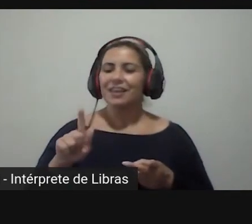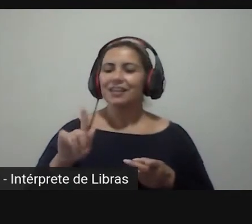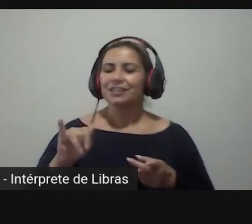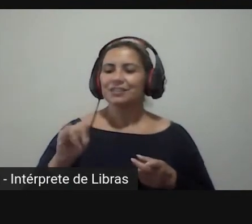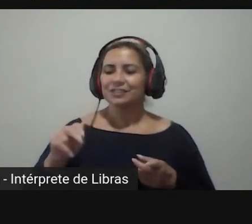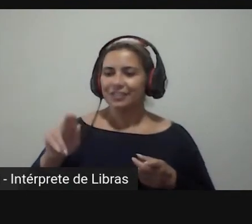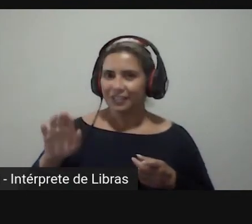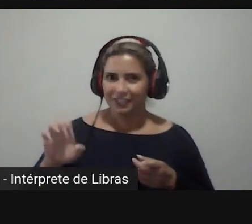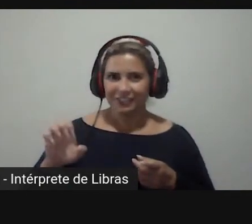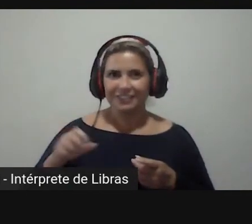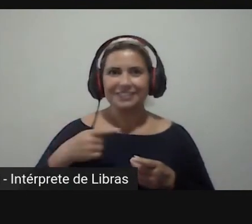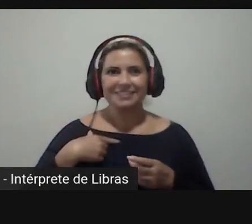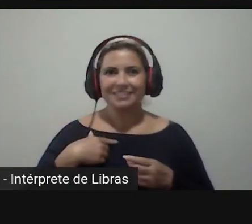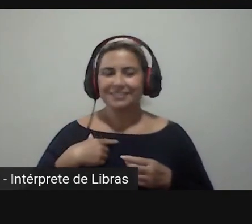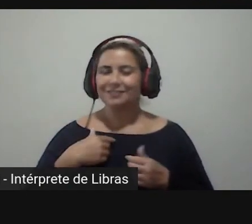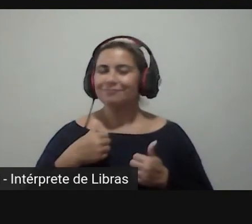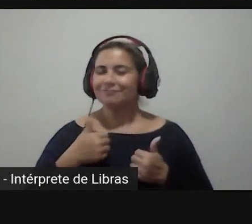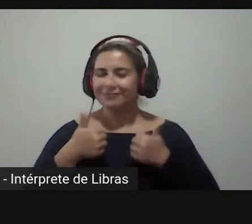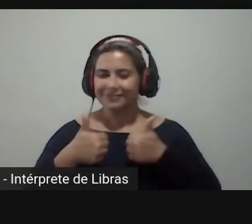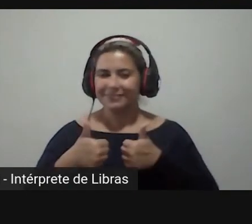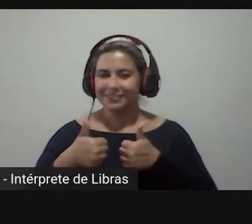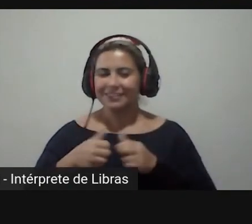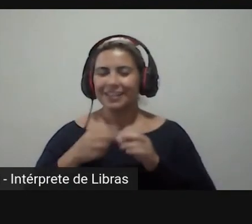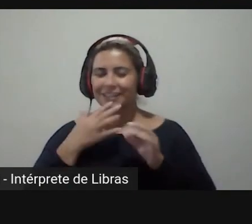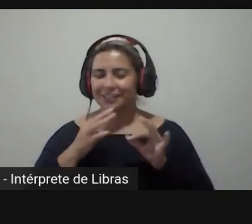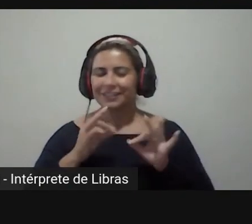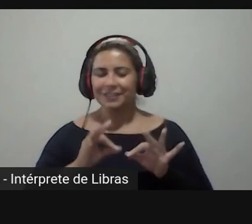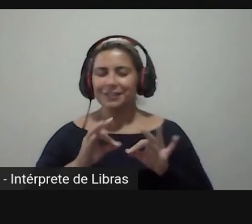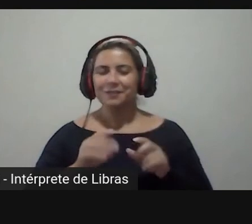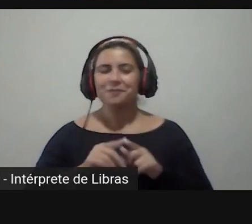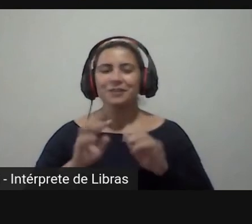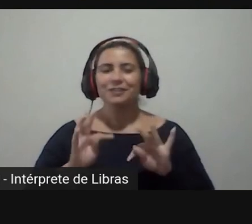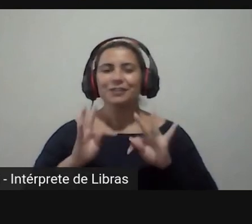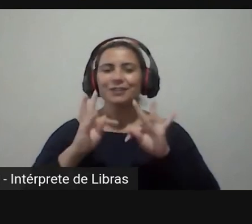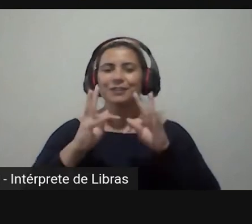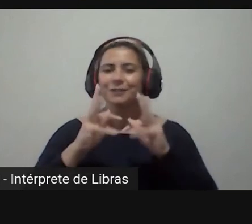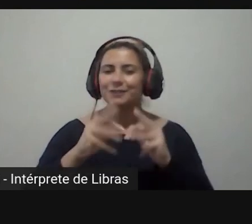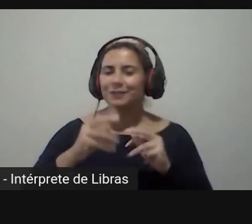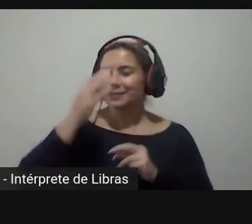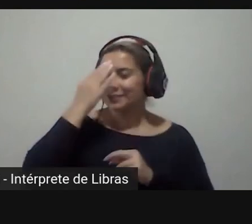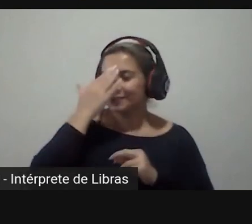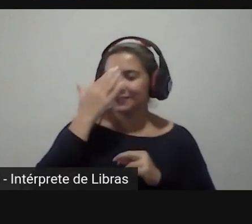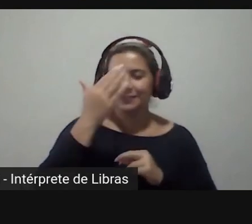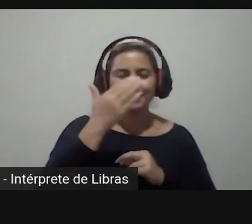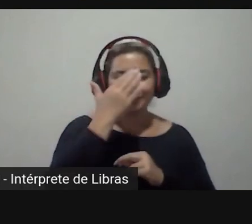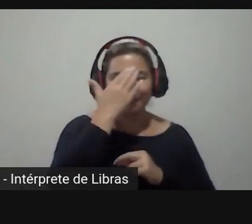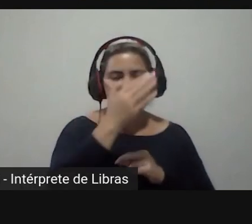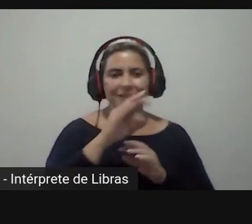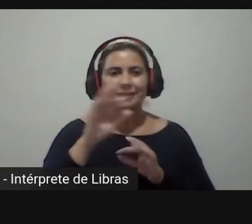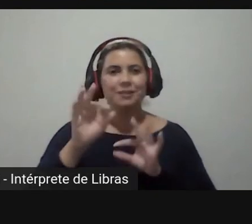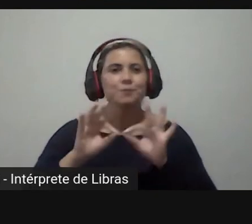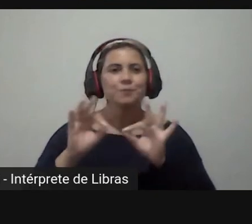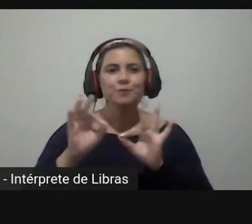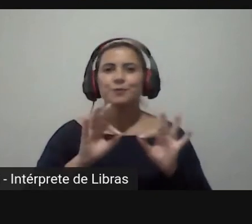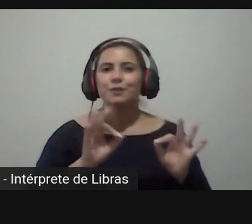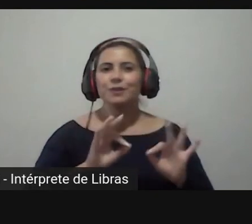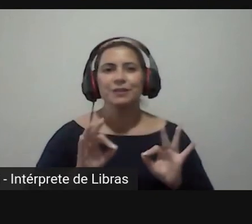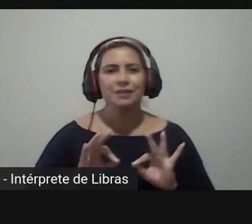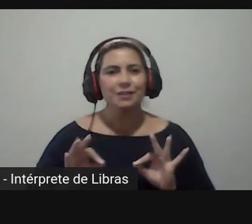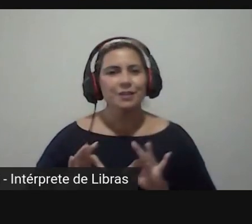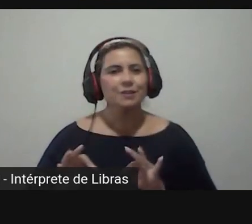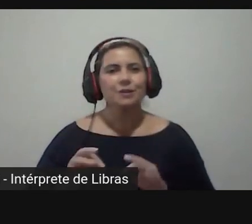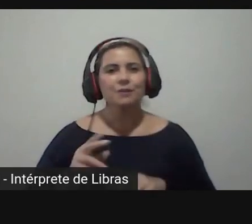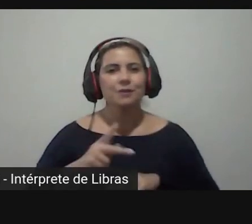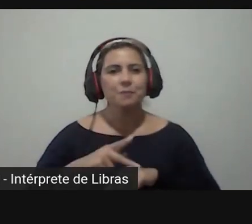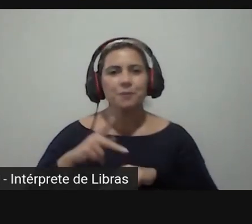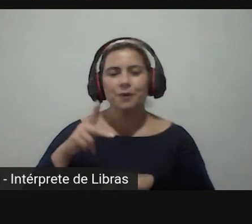favor me corrija e também agradecer a todos que estão participando da organização desse evento toda a equipe aqui da pós-graduação